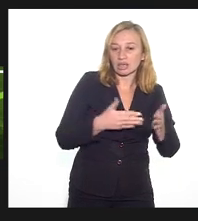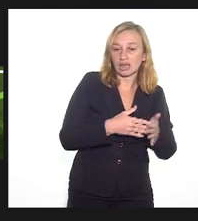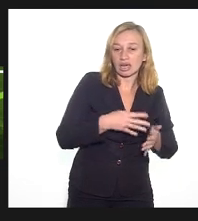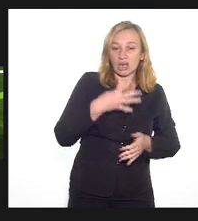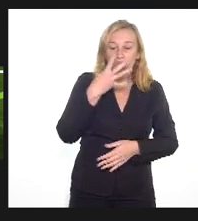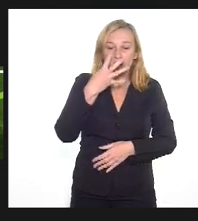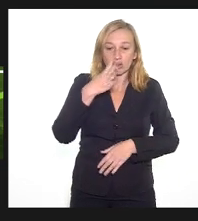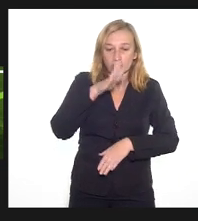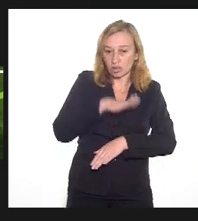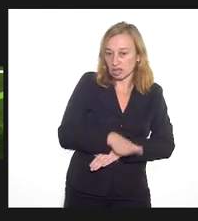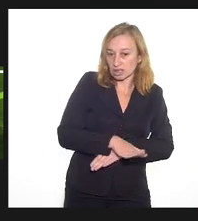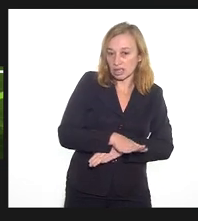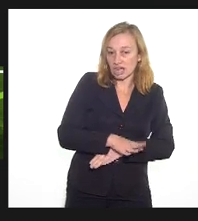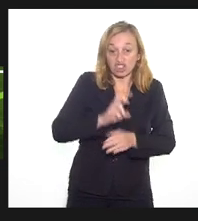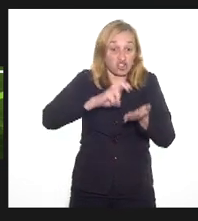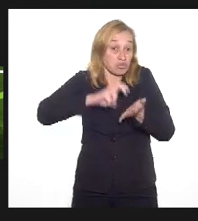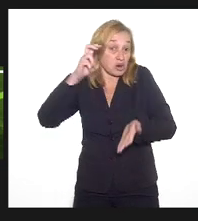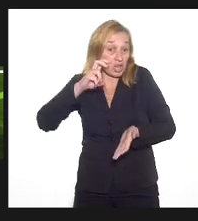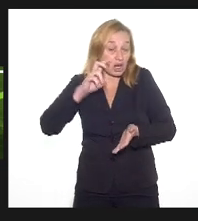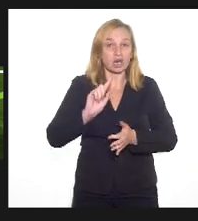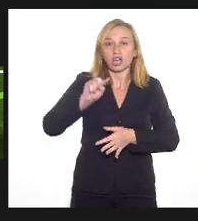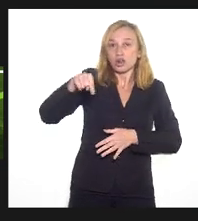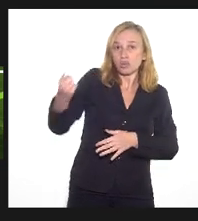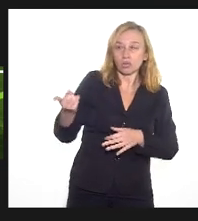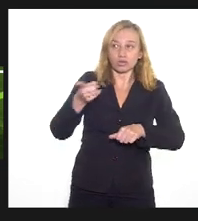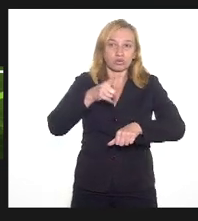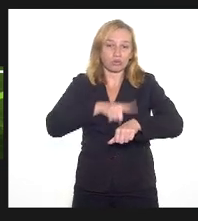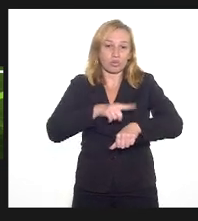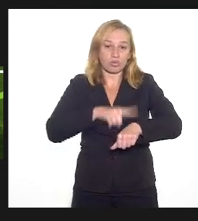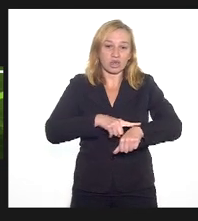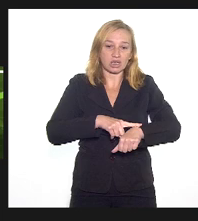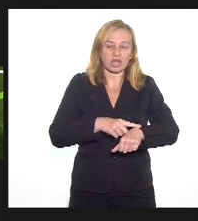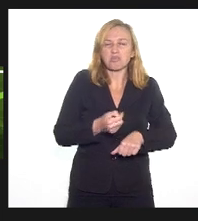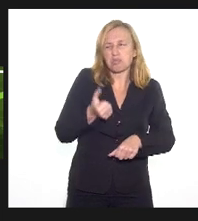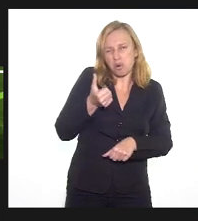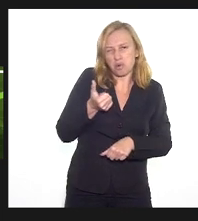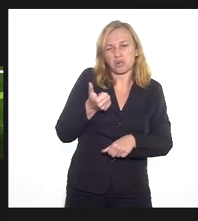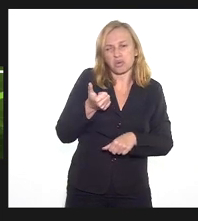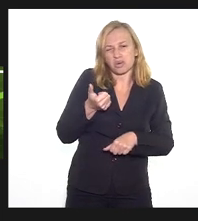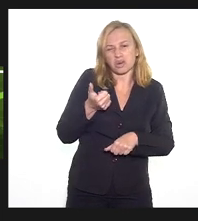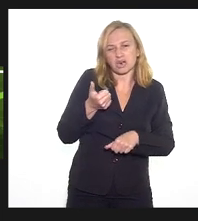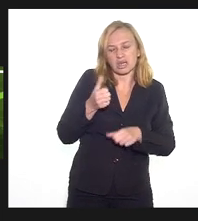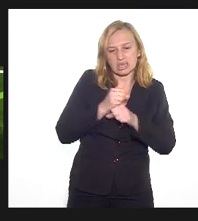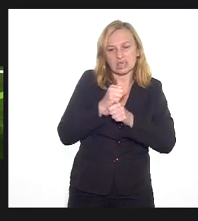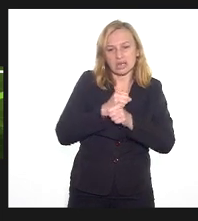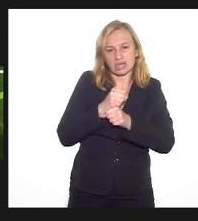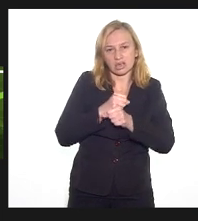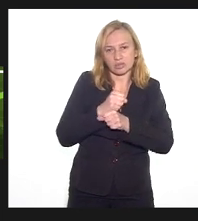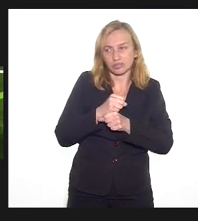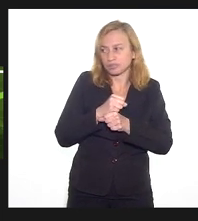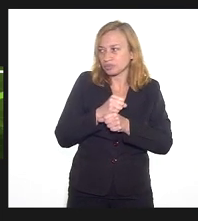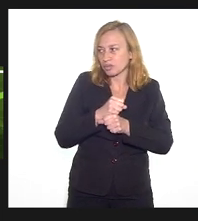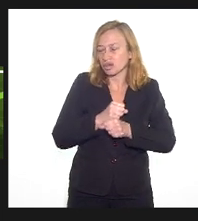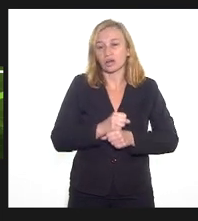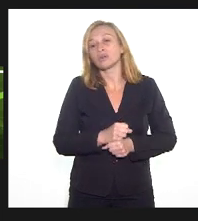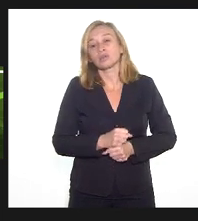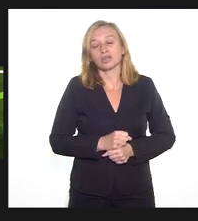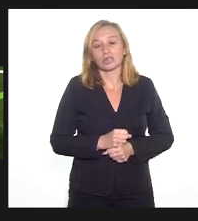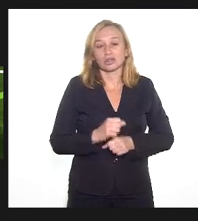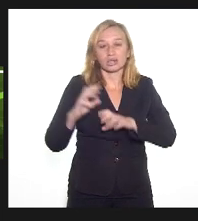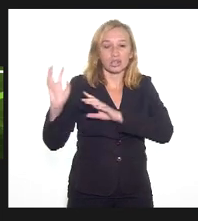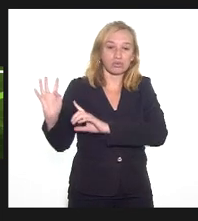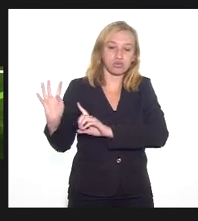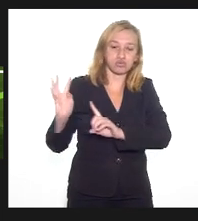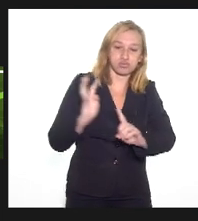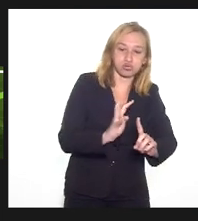estão sendo assim. E em outros casos, que a gente não está tendo muito esse ano, só teve quatro, são que eles não querem mesmo, estão invadindo